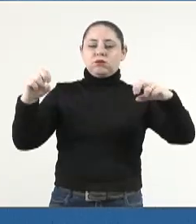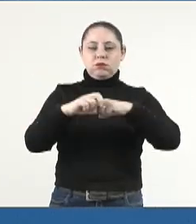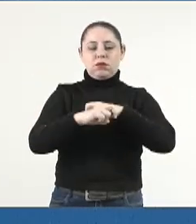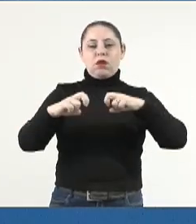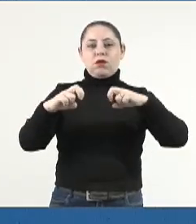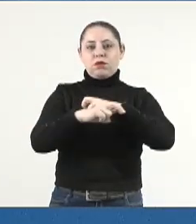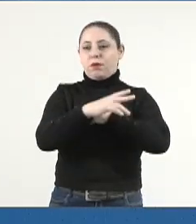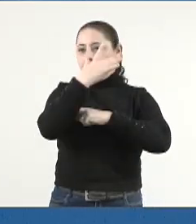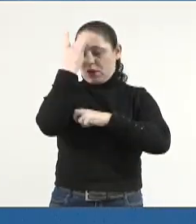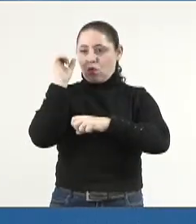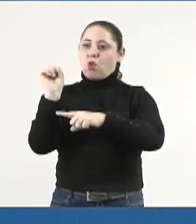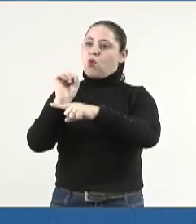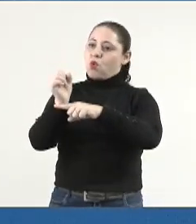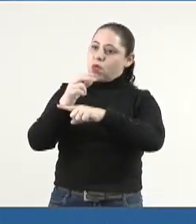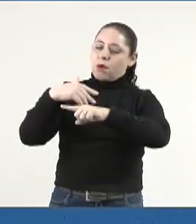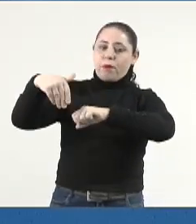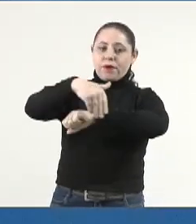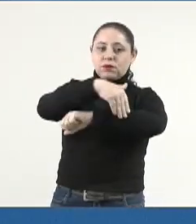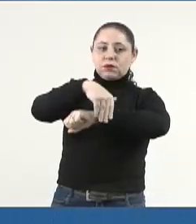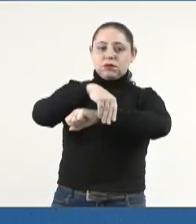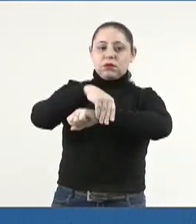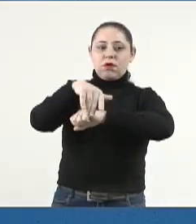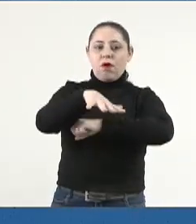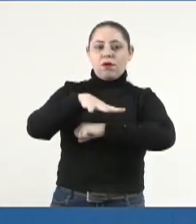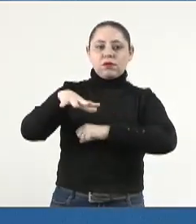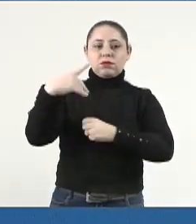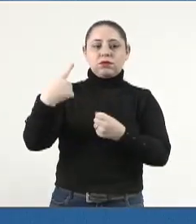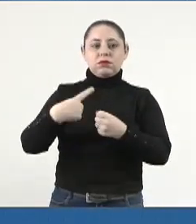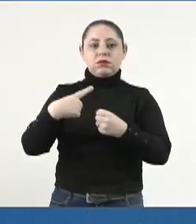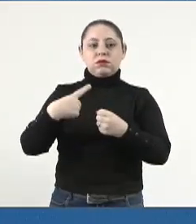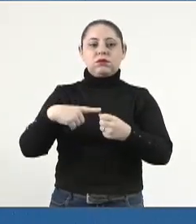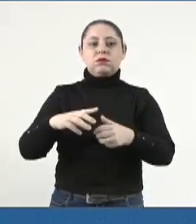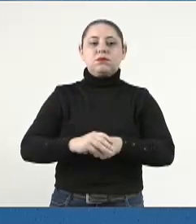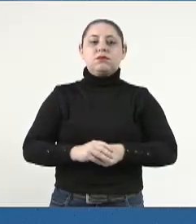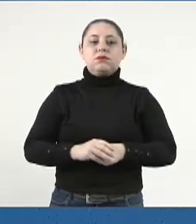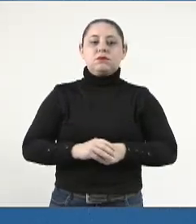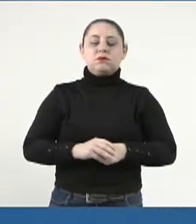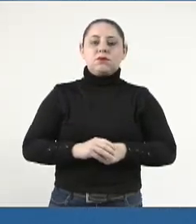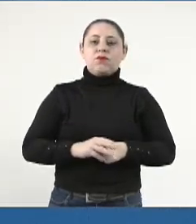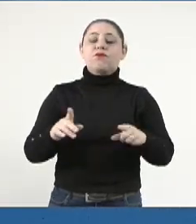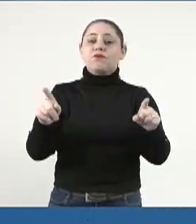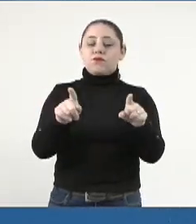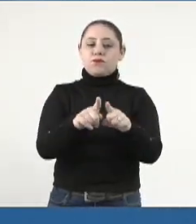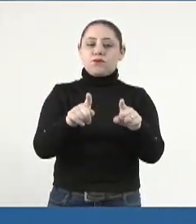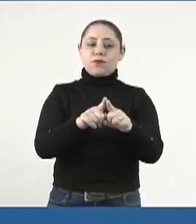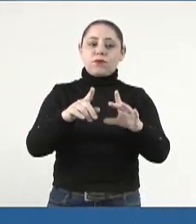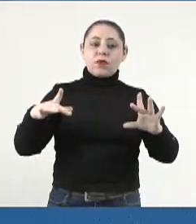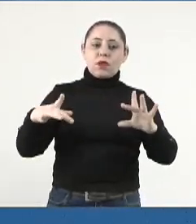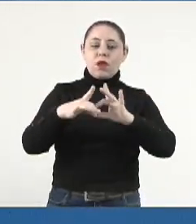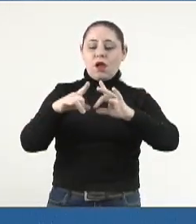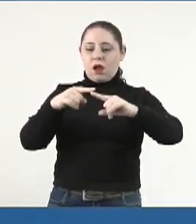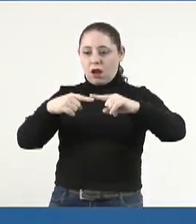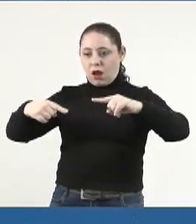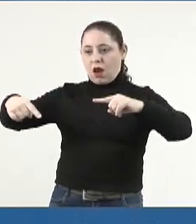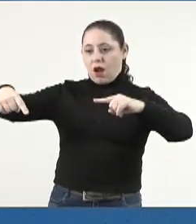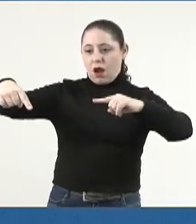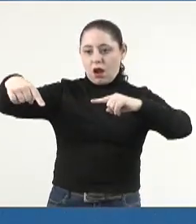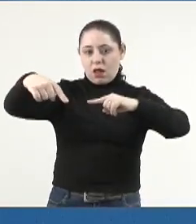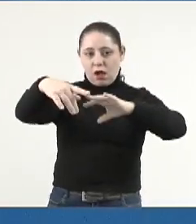urbano e rodoviário na região da cidade. Também a alça de ligação da BR